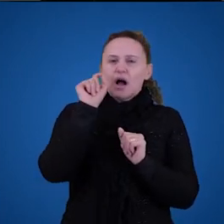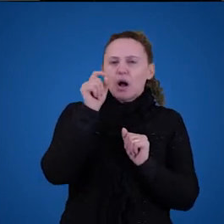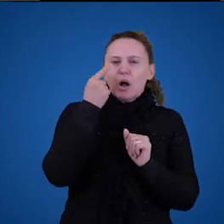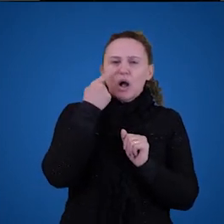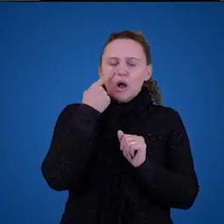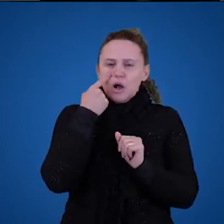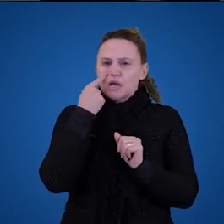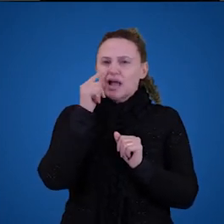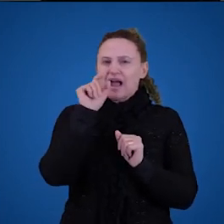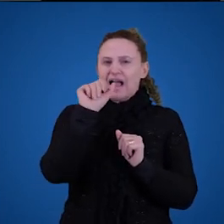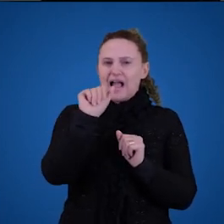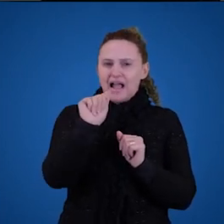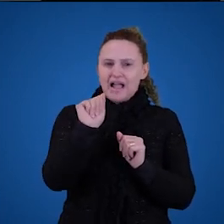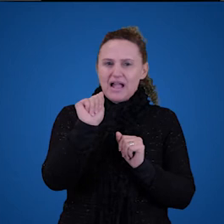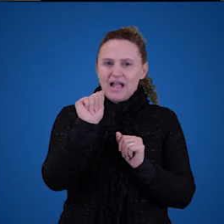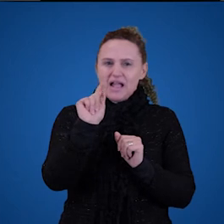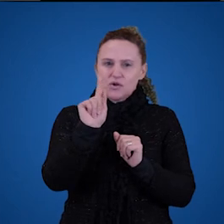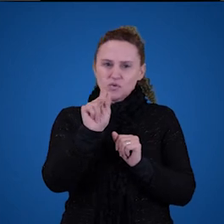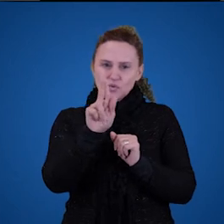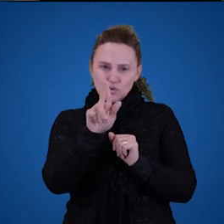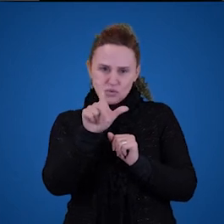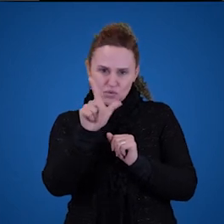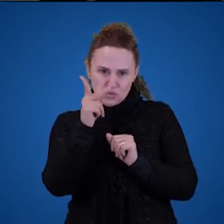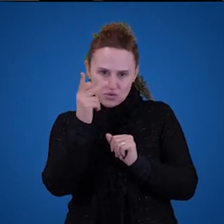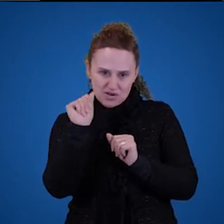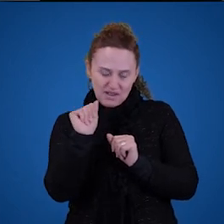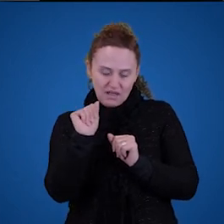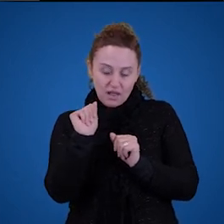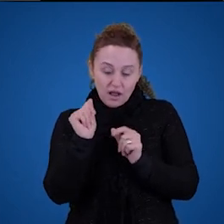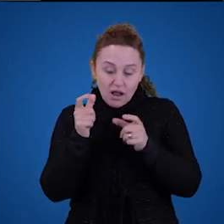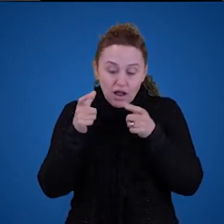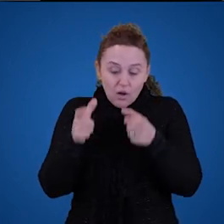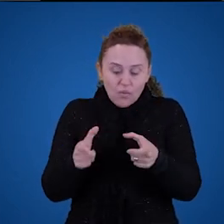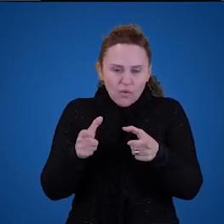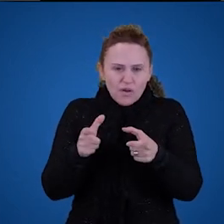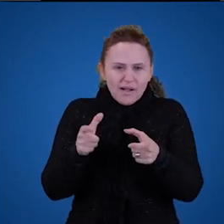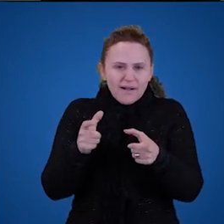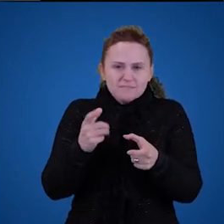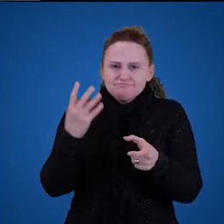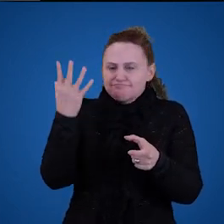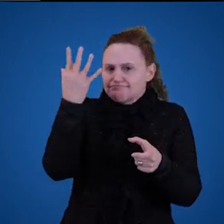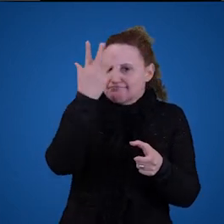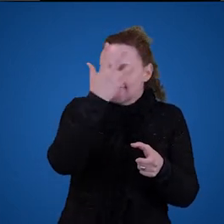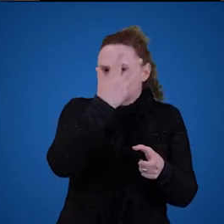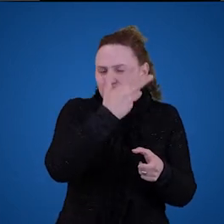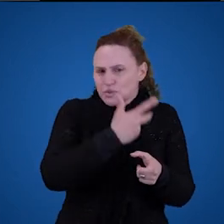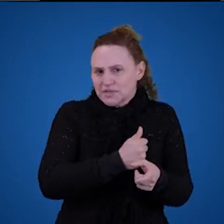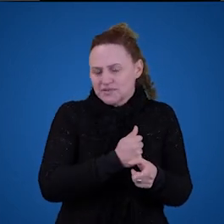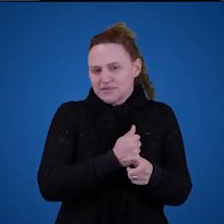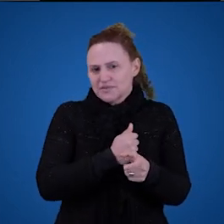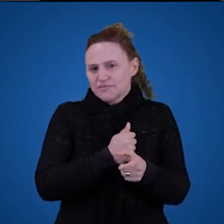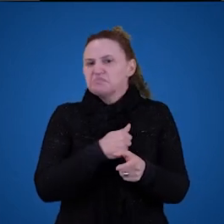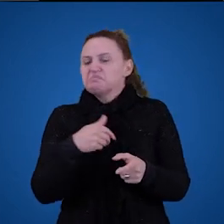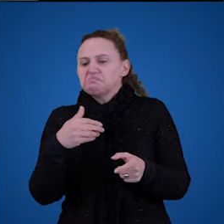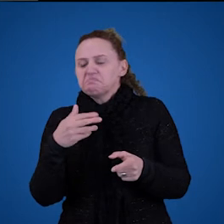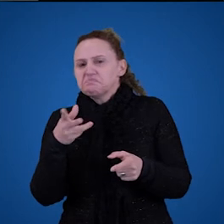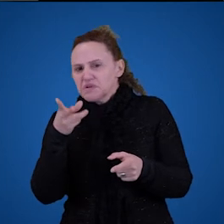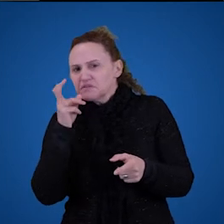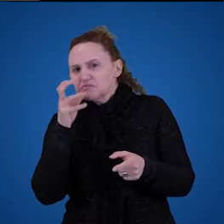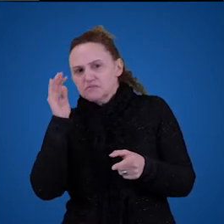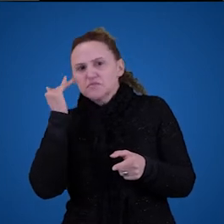essa daqui é uma expressão muito simples, agulha é um lugar muito bonito e eu acredito que todos vocês vão compreender a expressão lá, né?